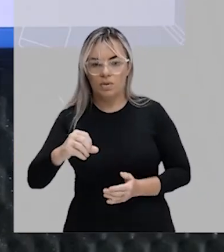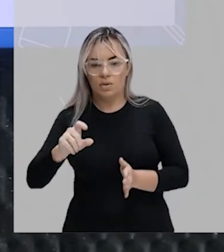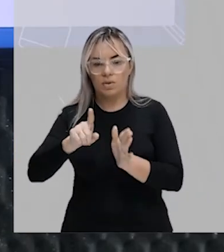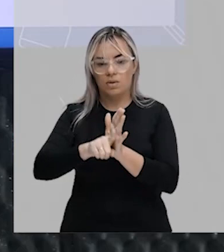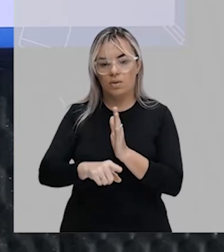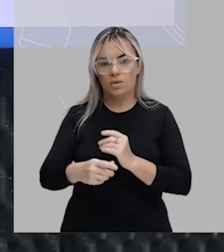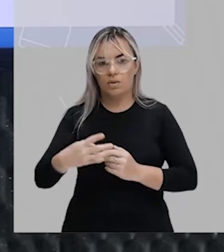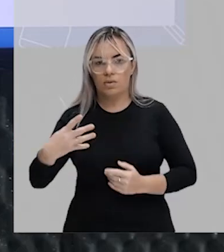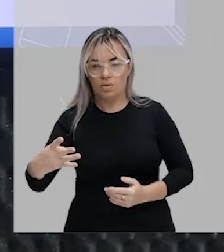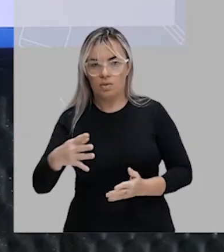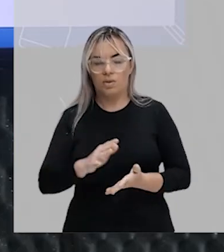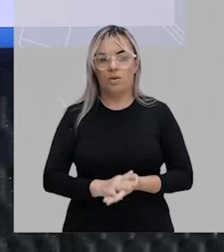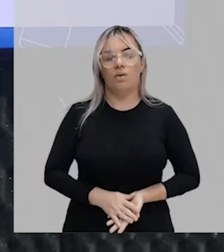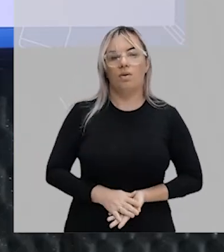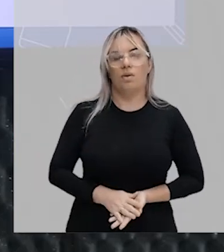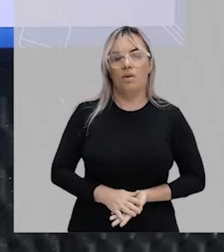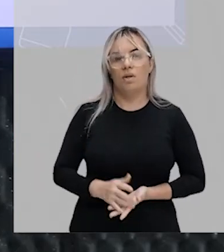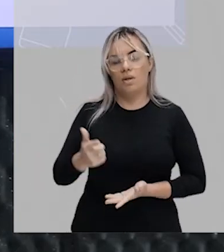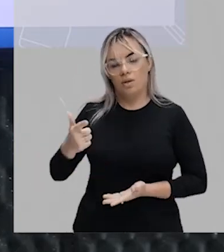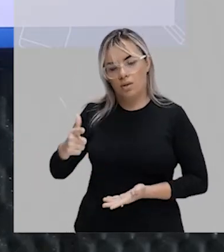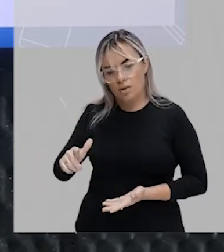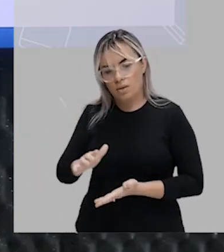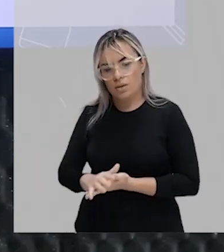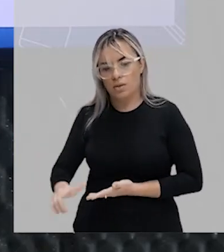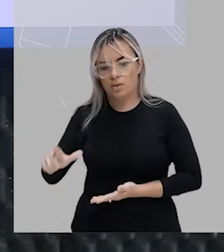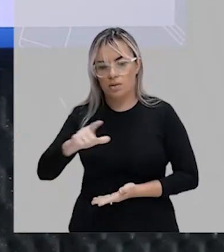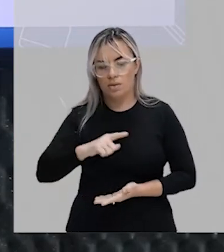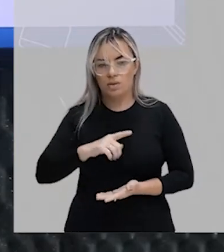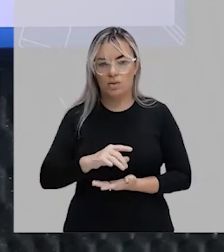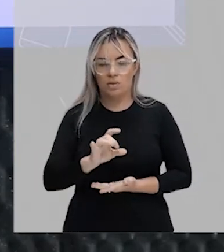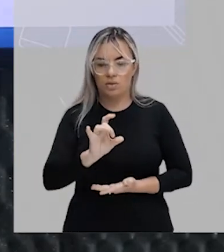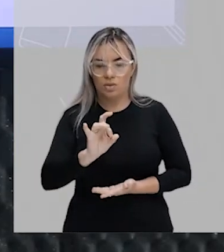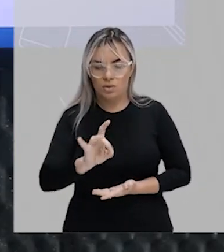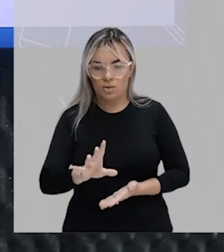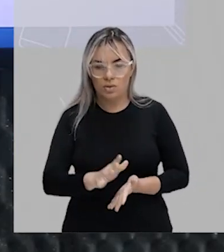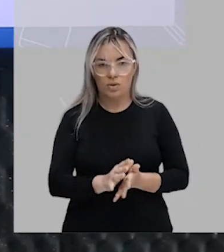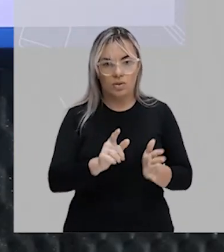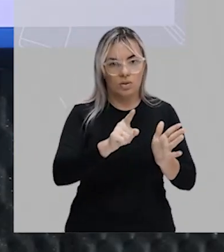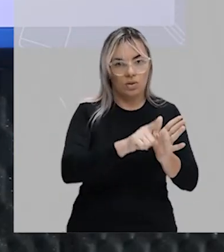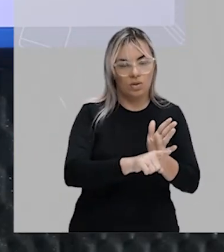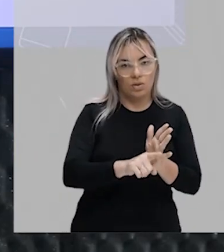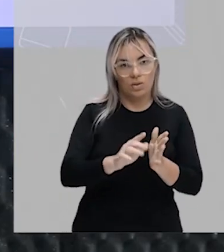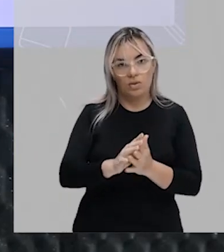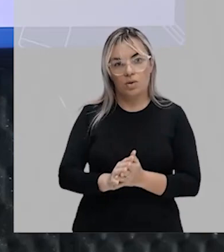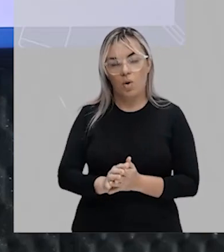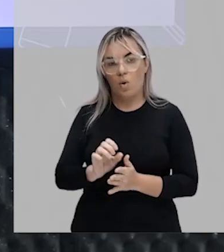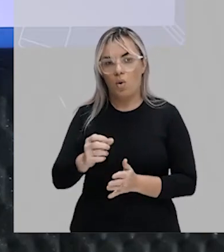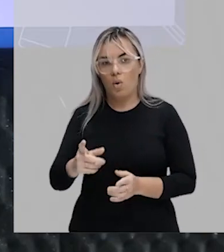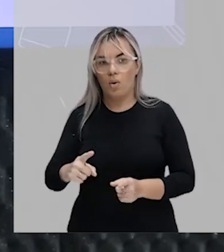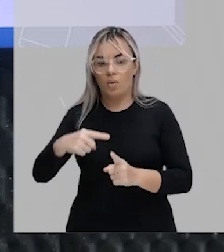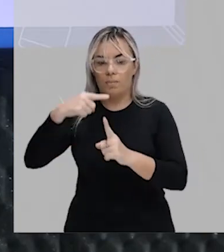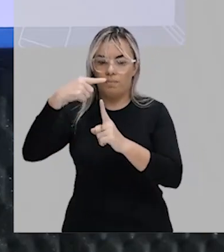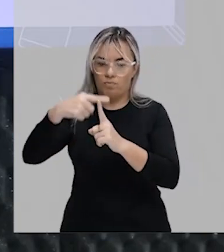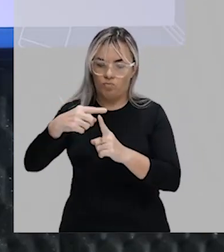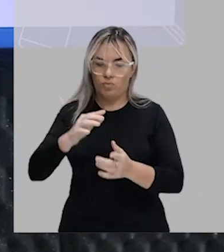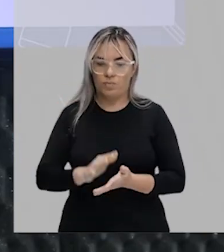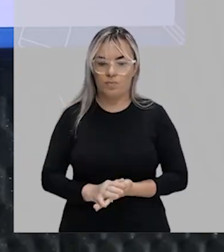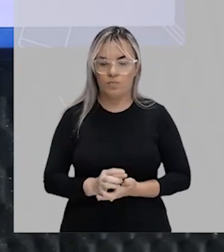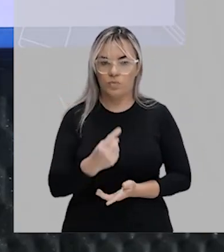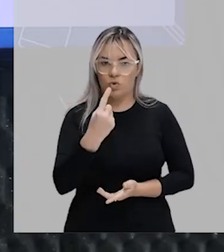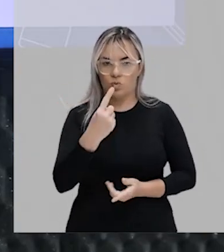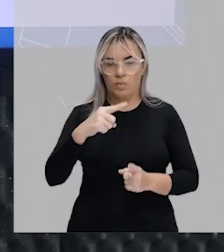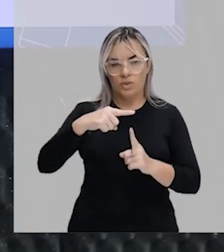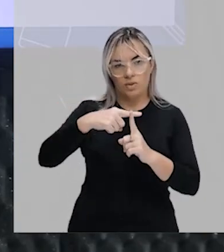Volto a dizer para você, aqui, como tu tens apenas subtrações e adição, né, no caso uma adição,